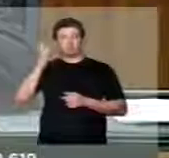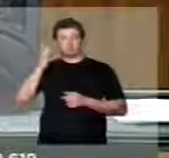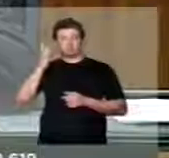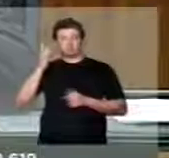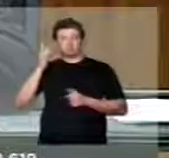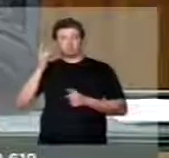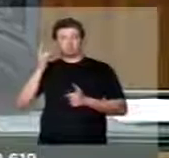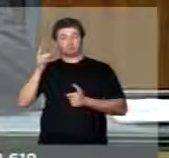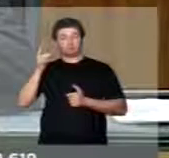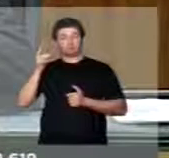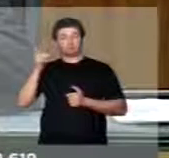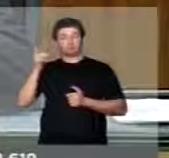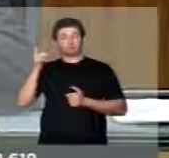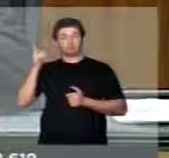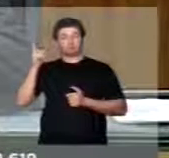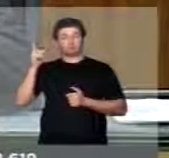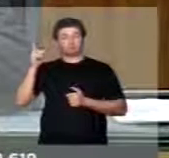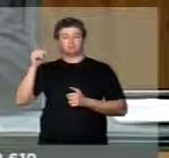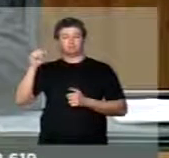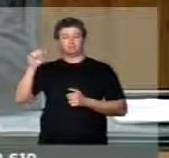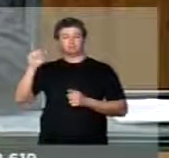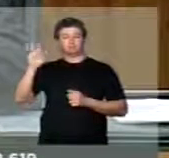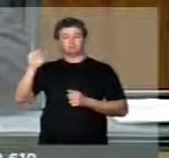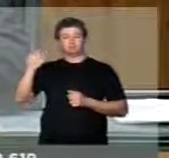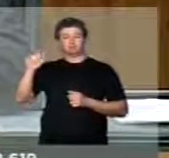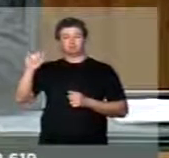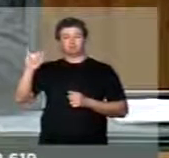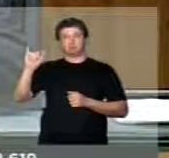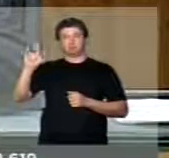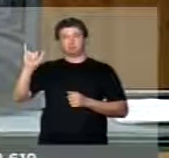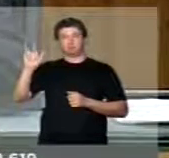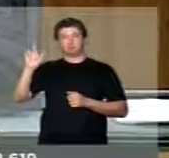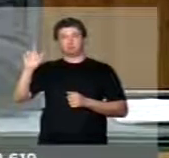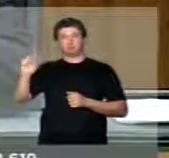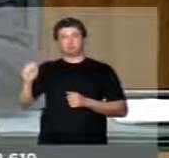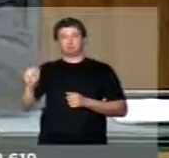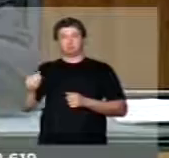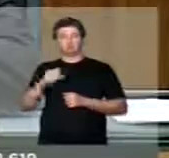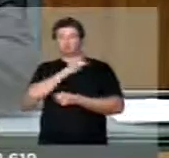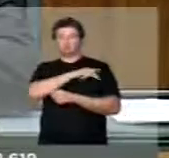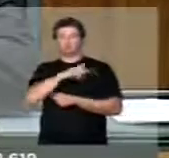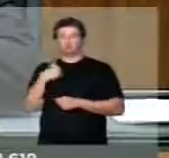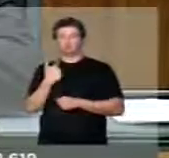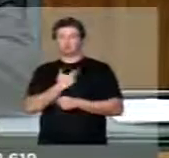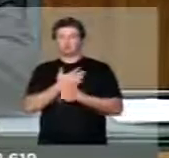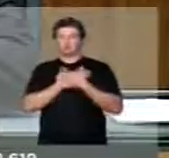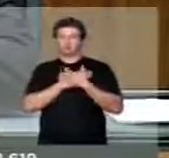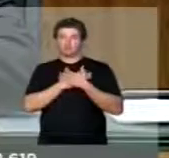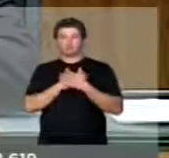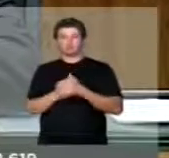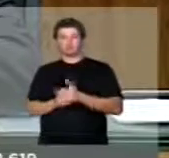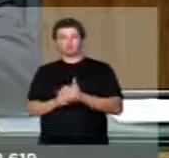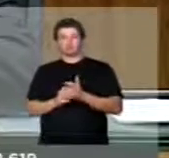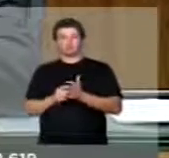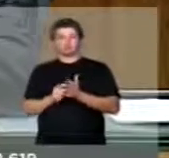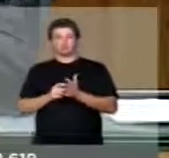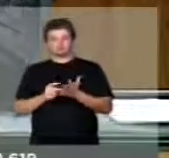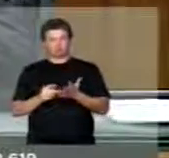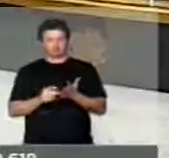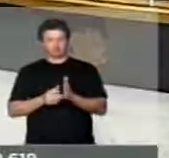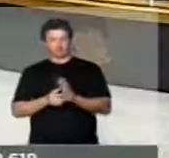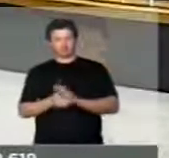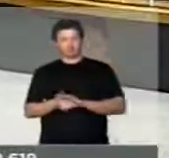O deputado Atla Lira, do nosso querido Piauí. PSB Piauí. 3 minutos.